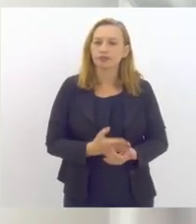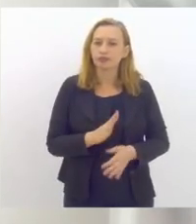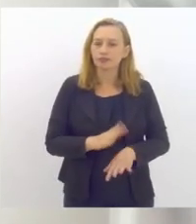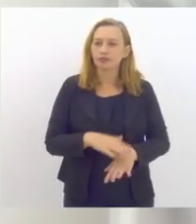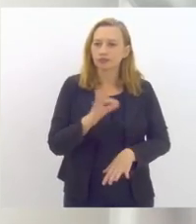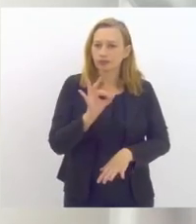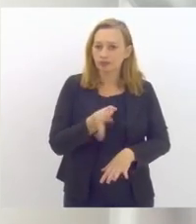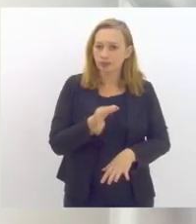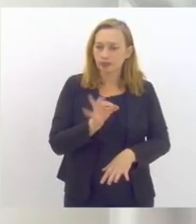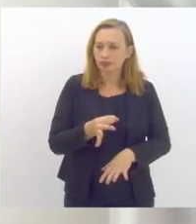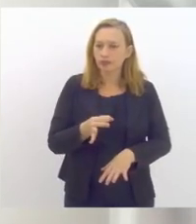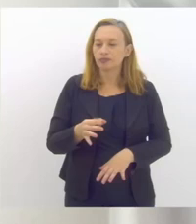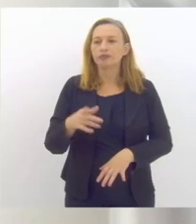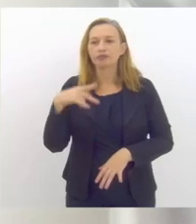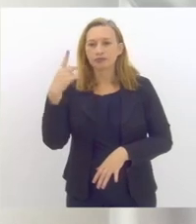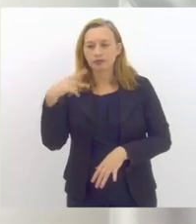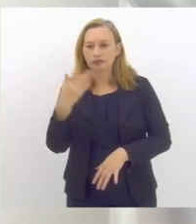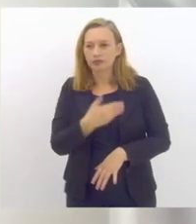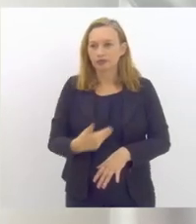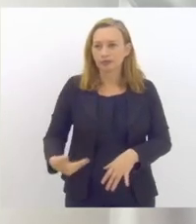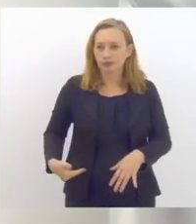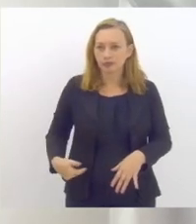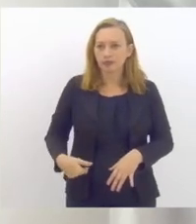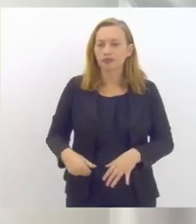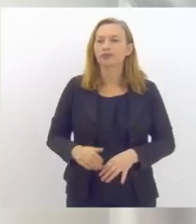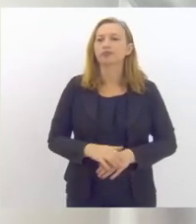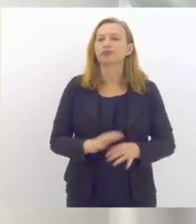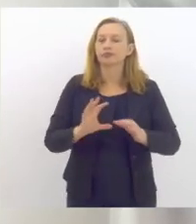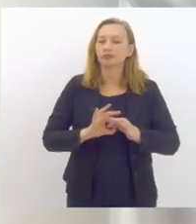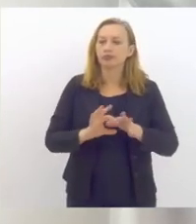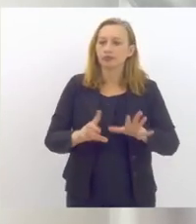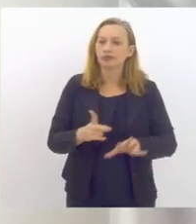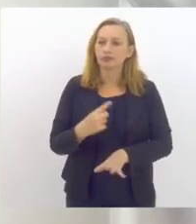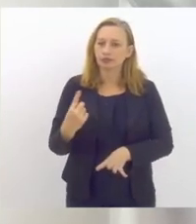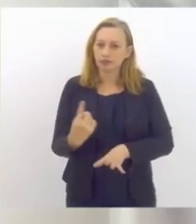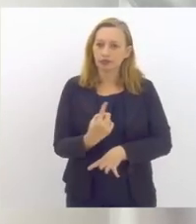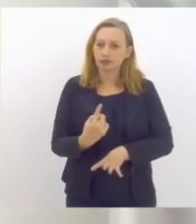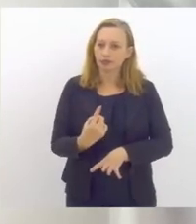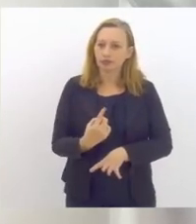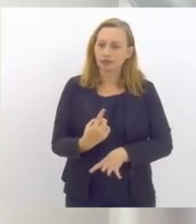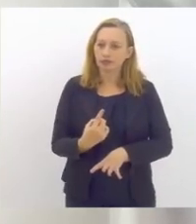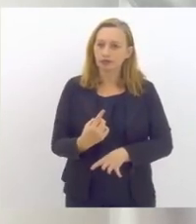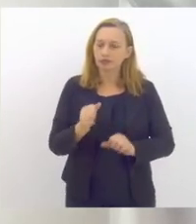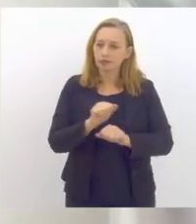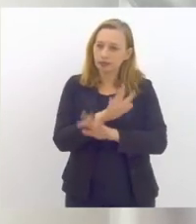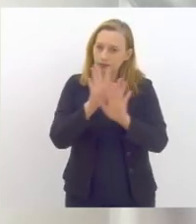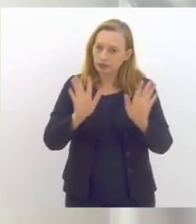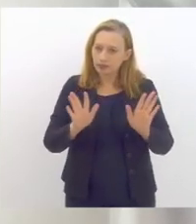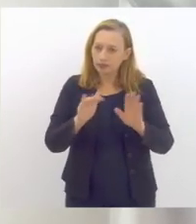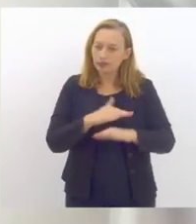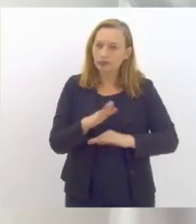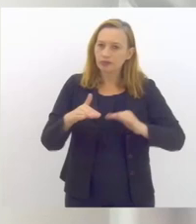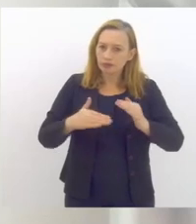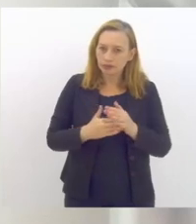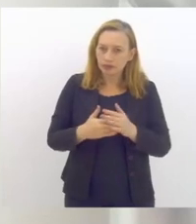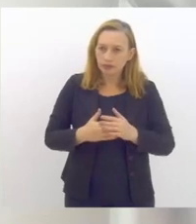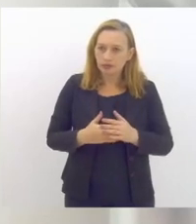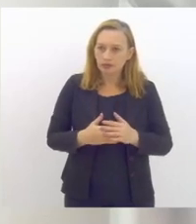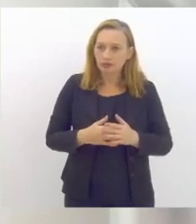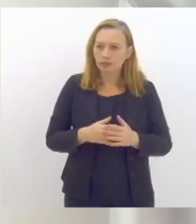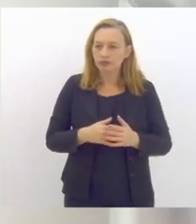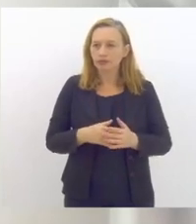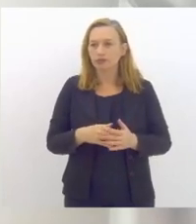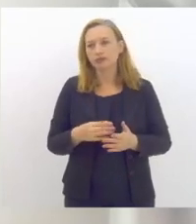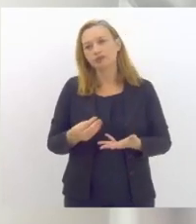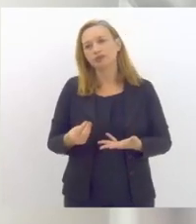dessas políticas vão nos permitir deixar claro para todos aqueles que não vivem